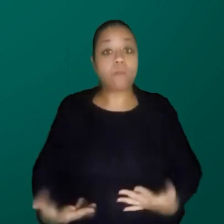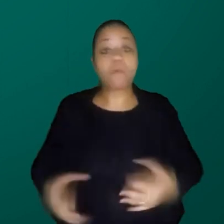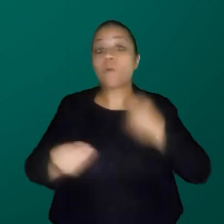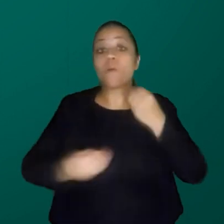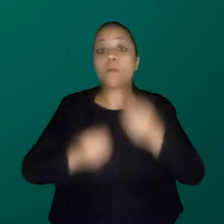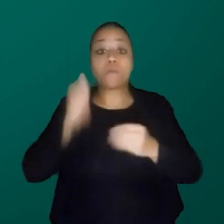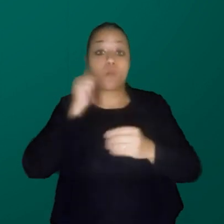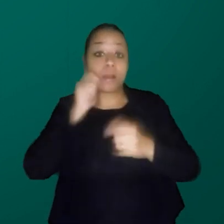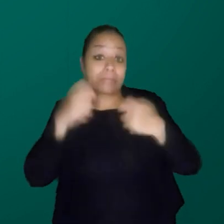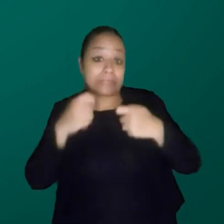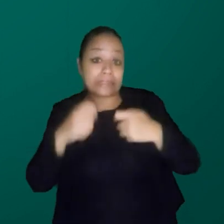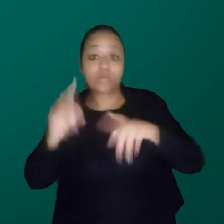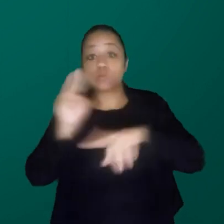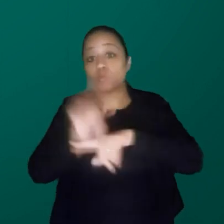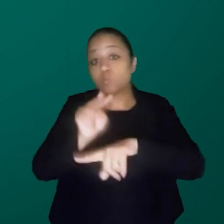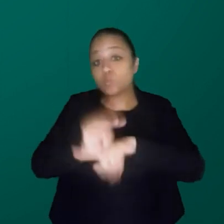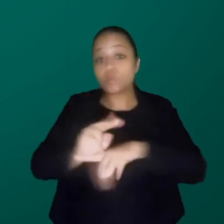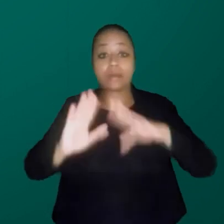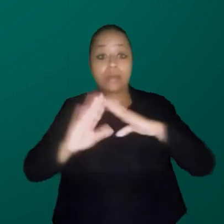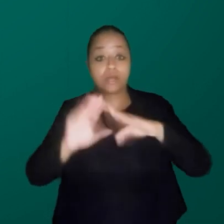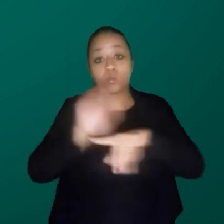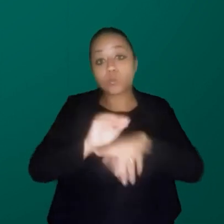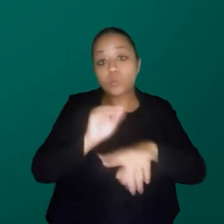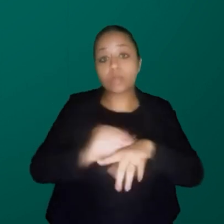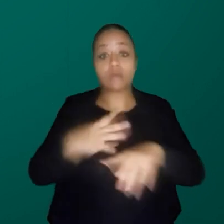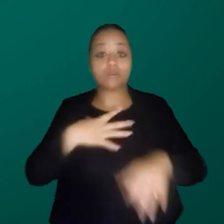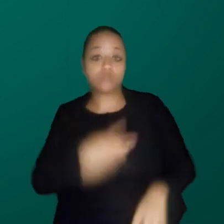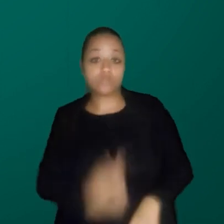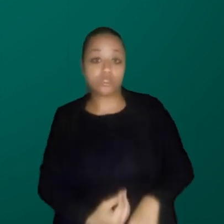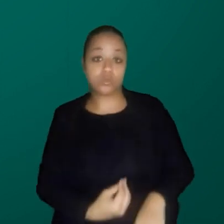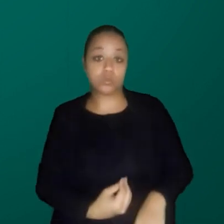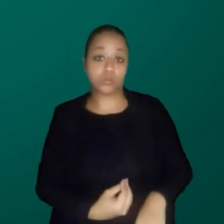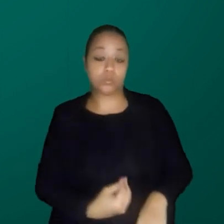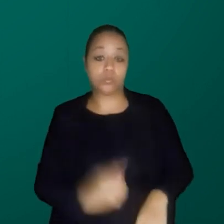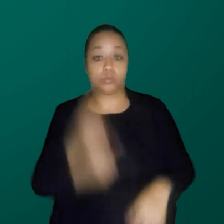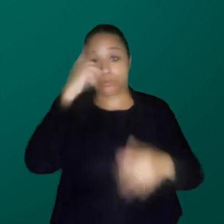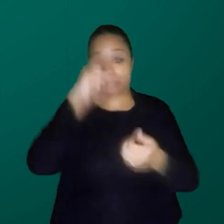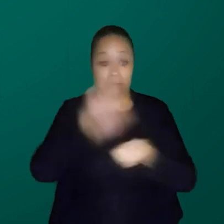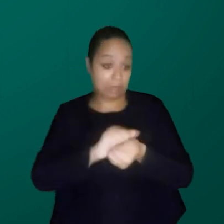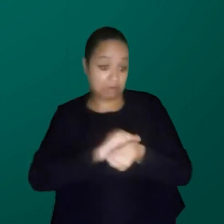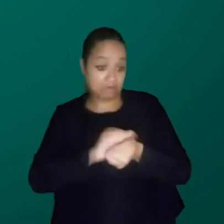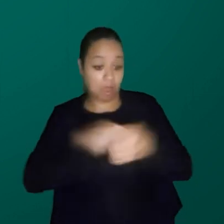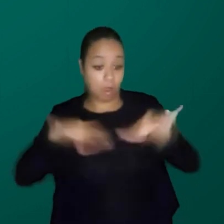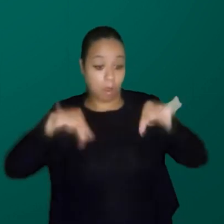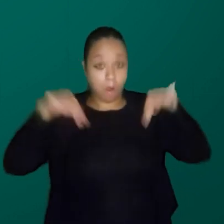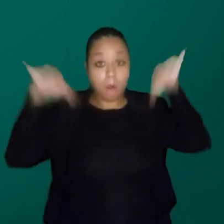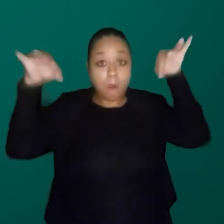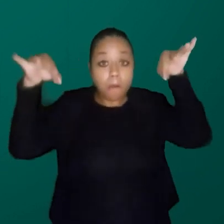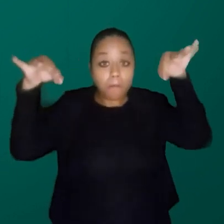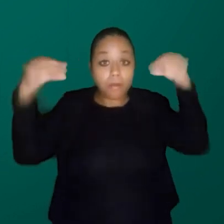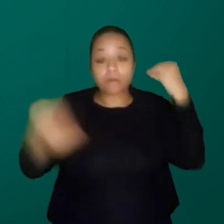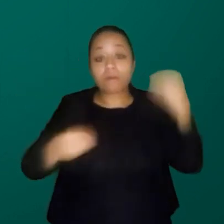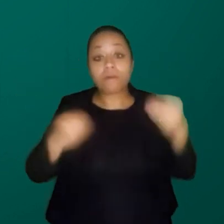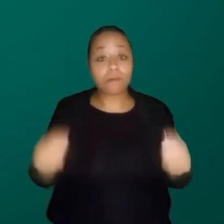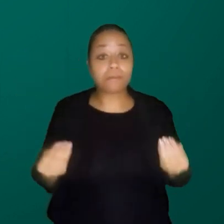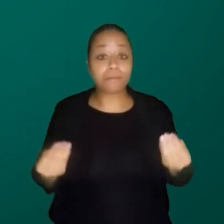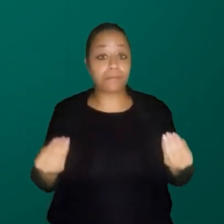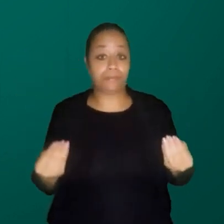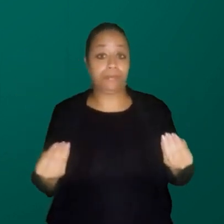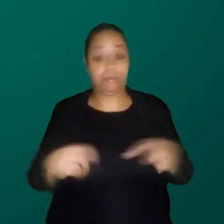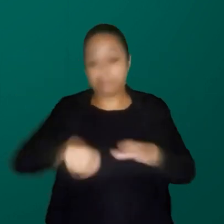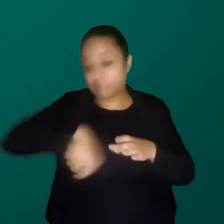cuidar da casa, ela tem que cuidar do filho, ela tem que ser e ela não sabe lavar roupa, porque quem é que coloca roupa para secar em cima da panela?